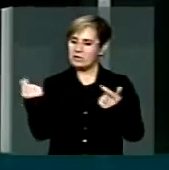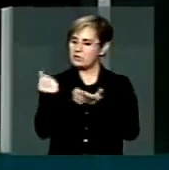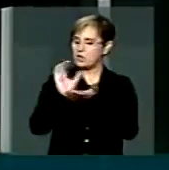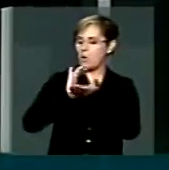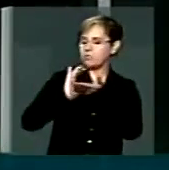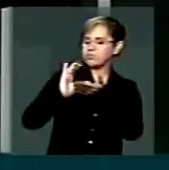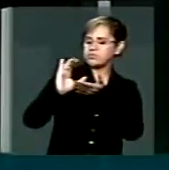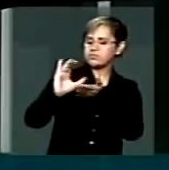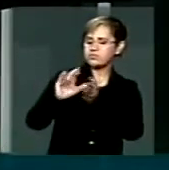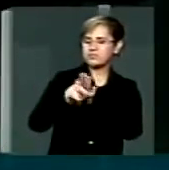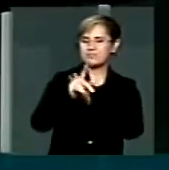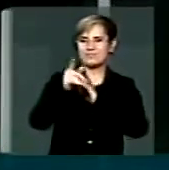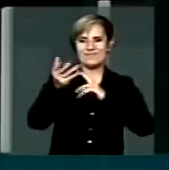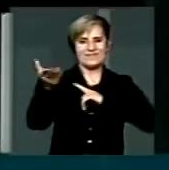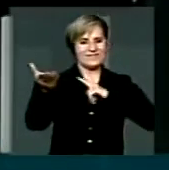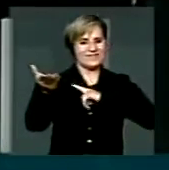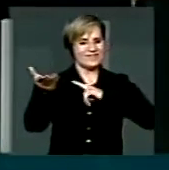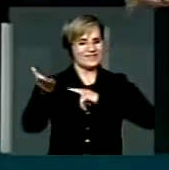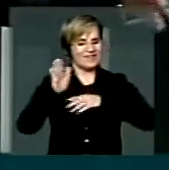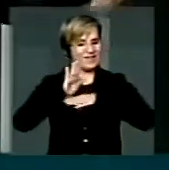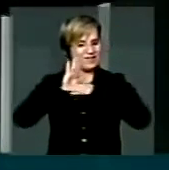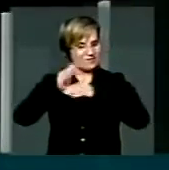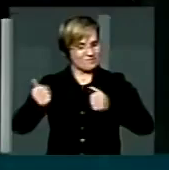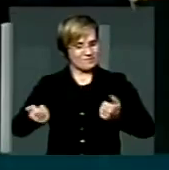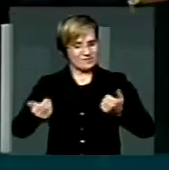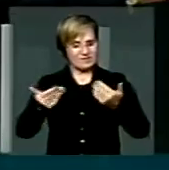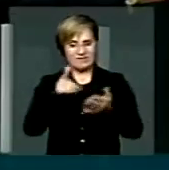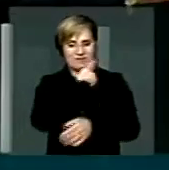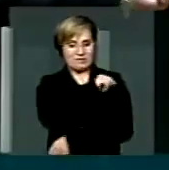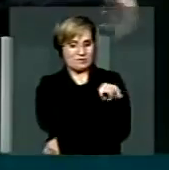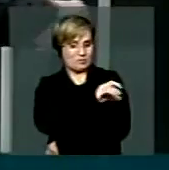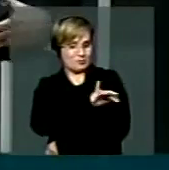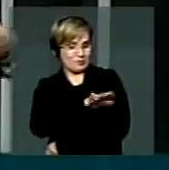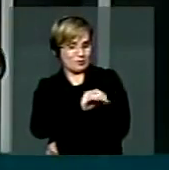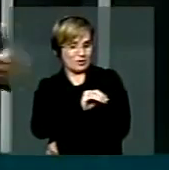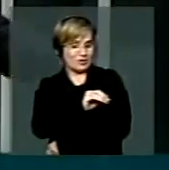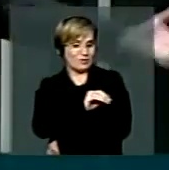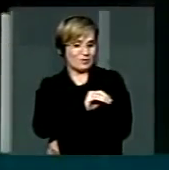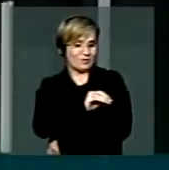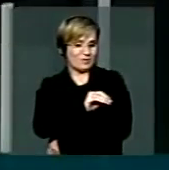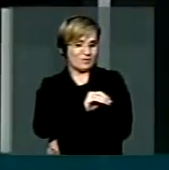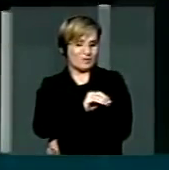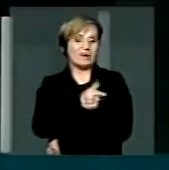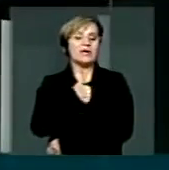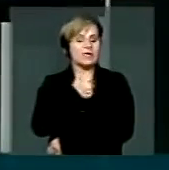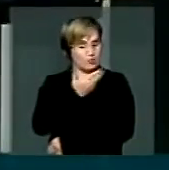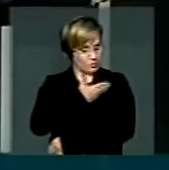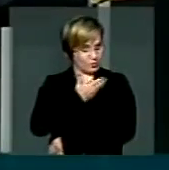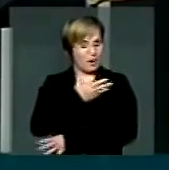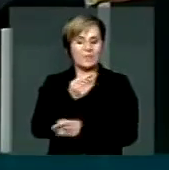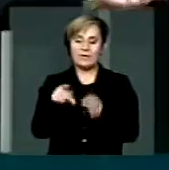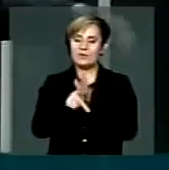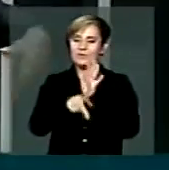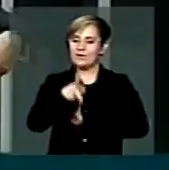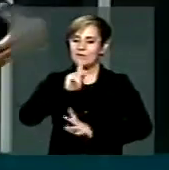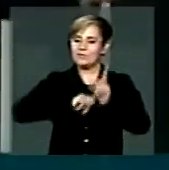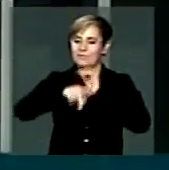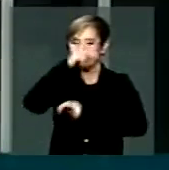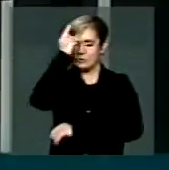que vêm para poder contemplar o Rio de Janeiro. E eu sou muito amigo dos cariocas.